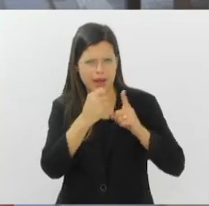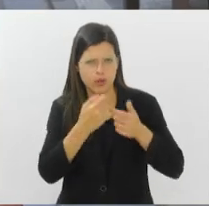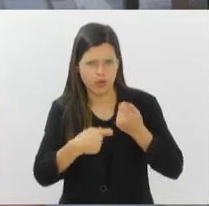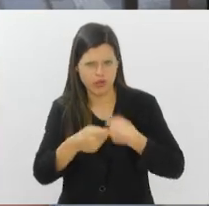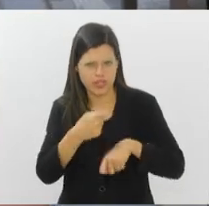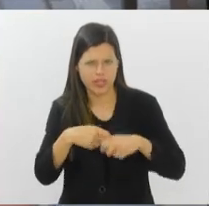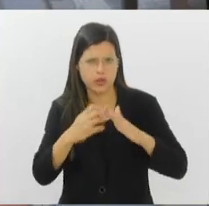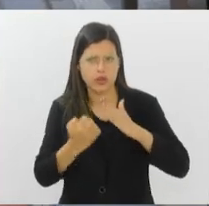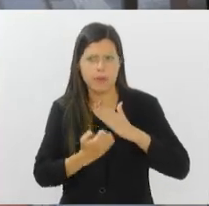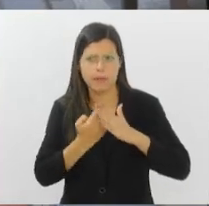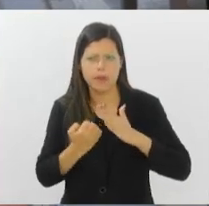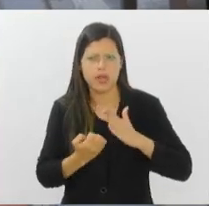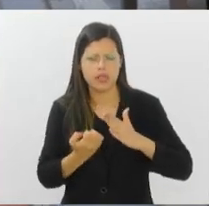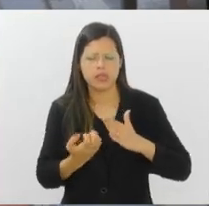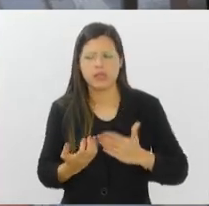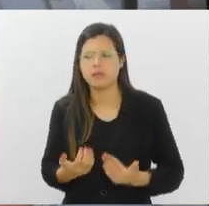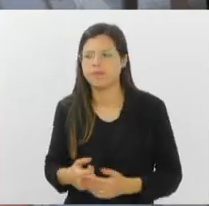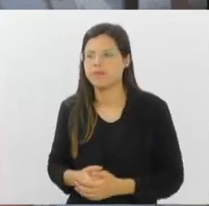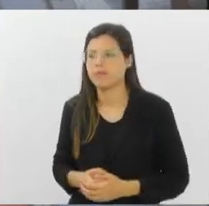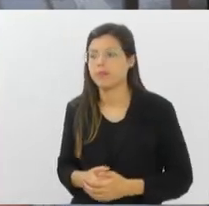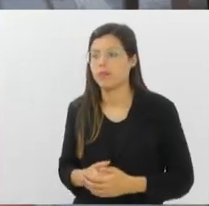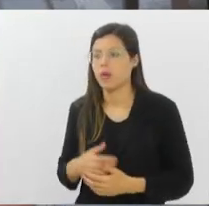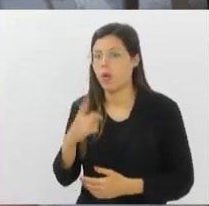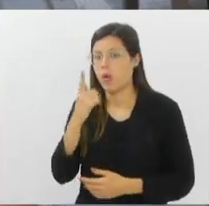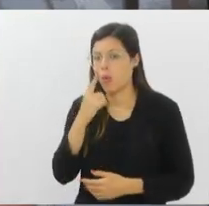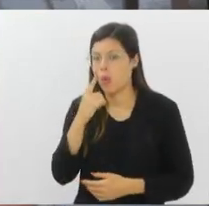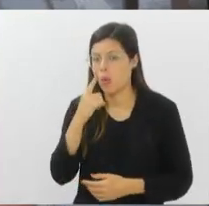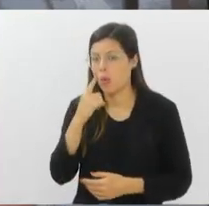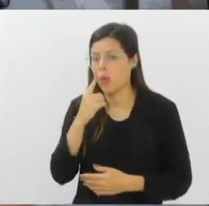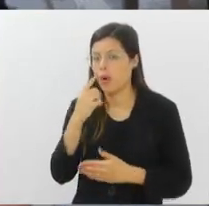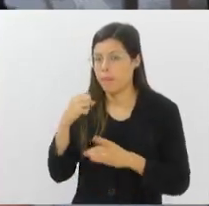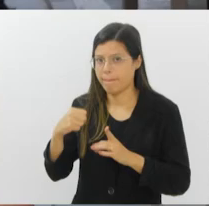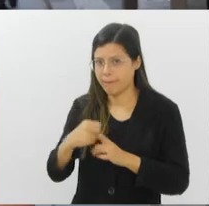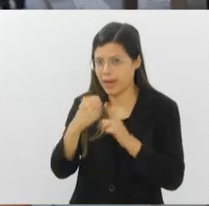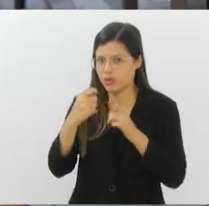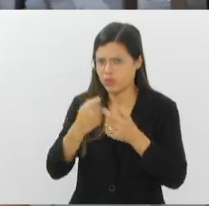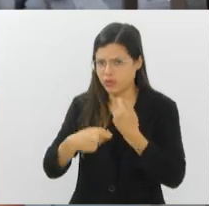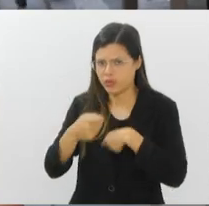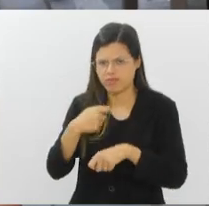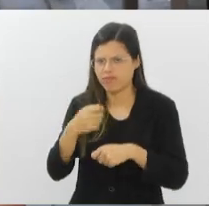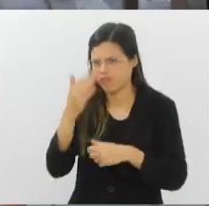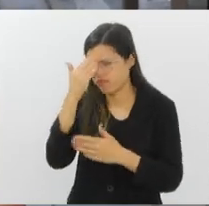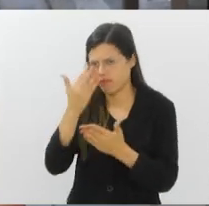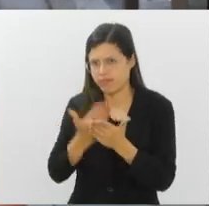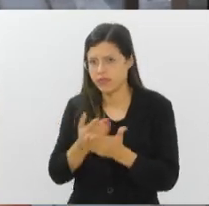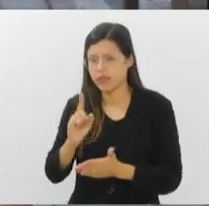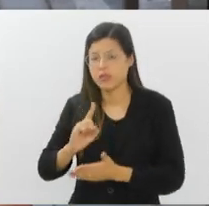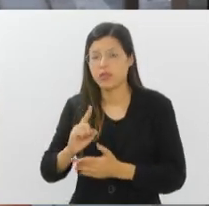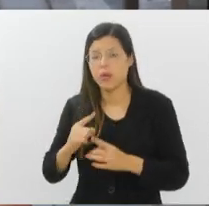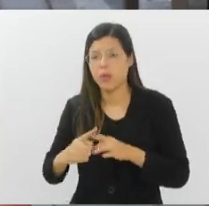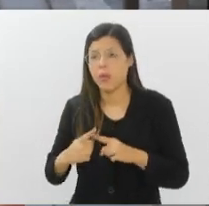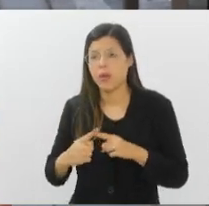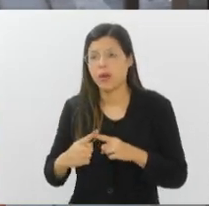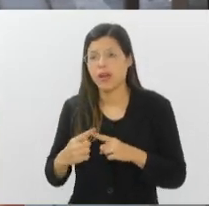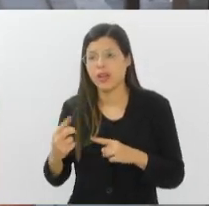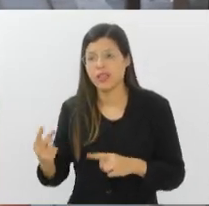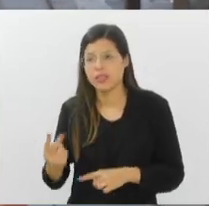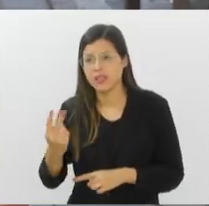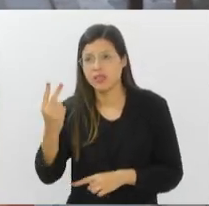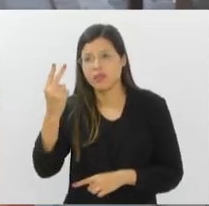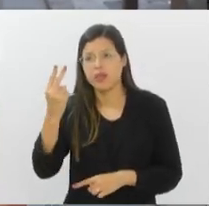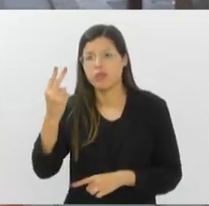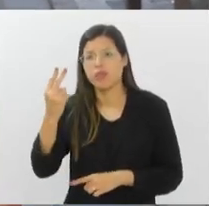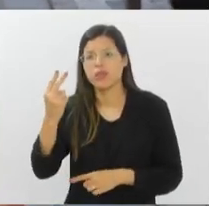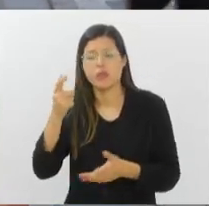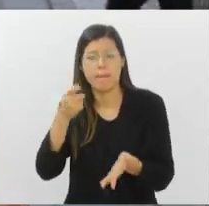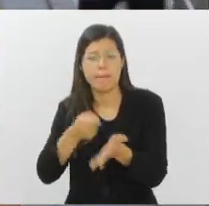Olha, impacto financeiro, eu acredito que não. Porque esses valores, eles são compensados pelo INSS.